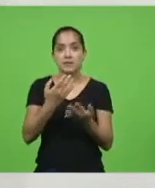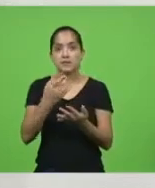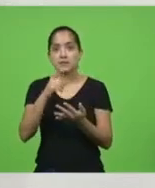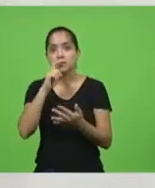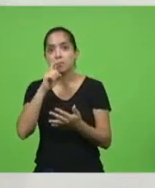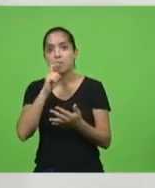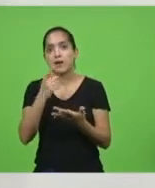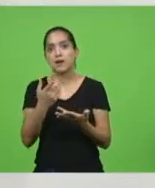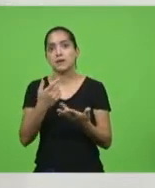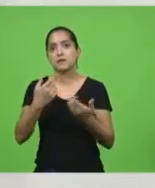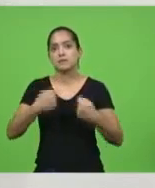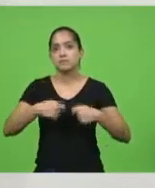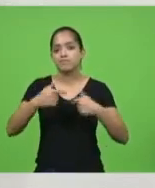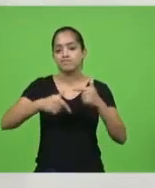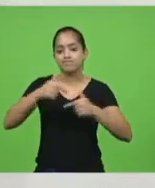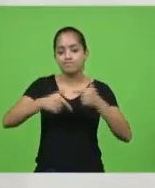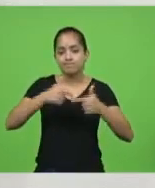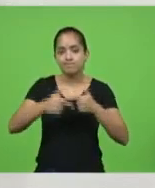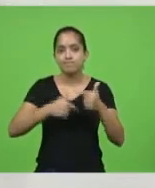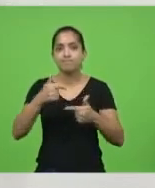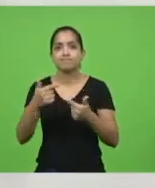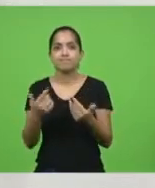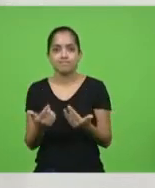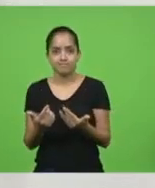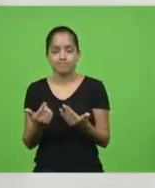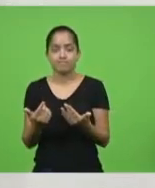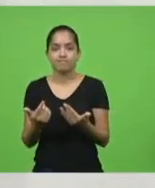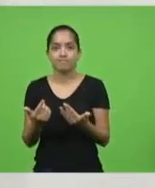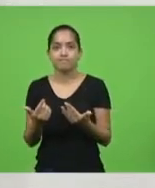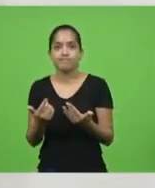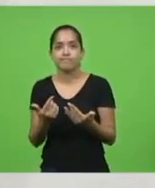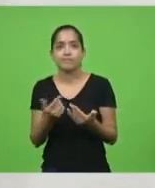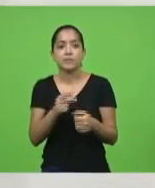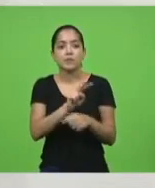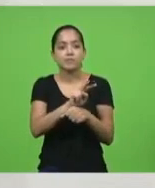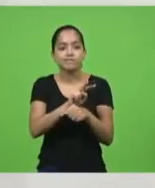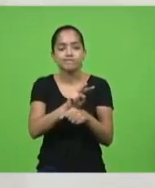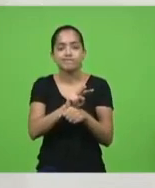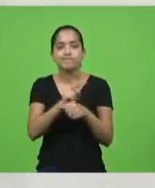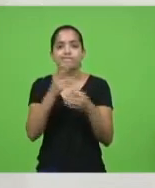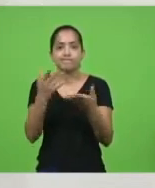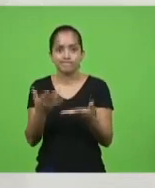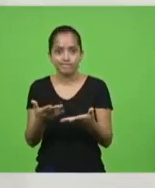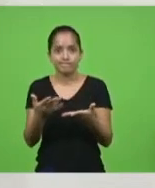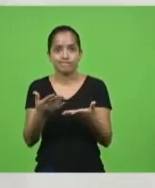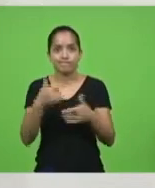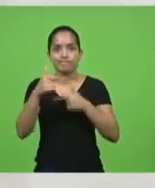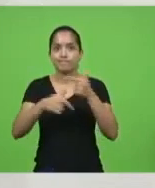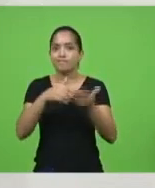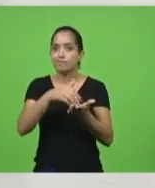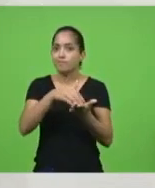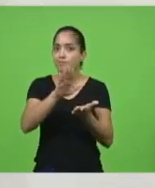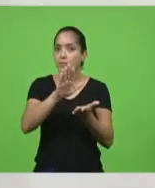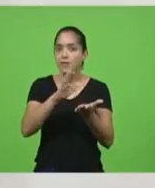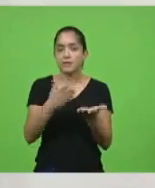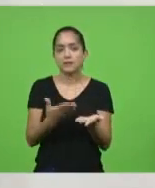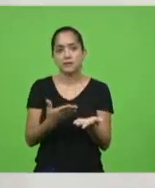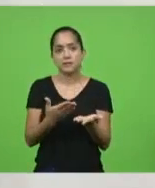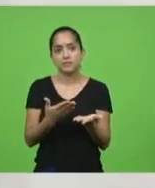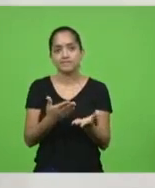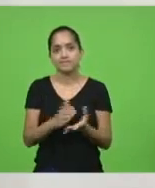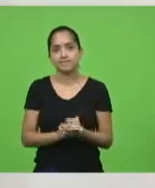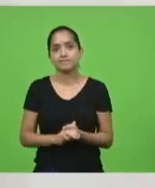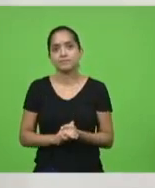o sustento, o pão de cada dia na mesa da sua família, tiveram os seus empregos cortados, ceifados.